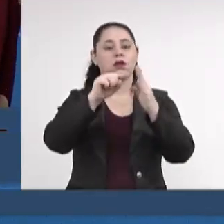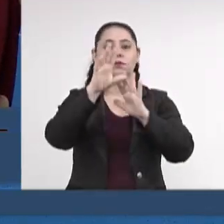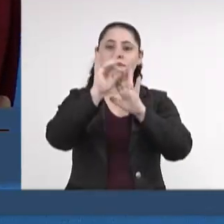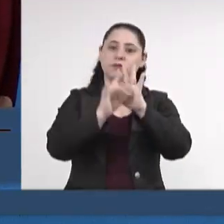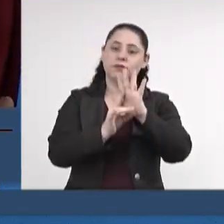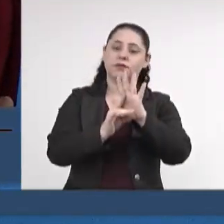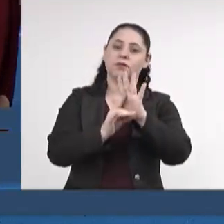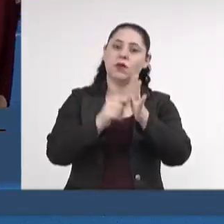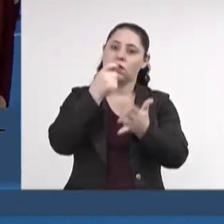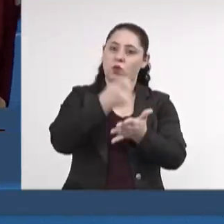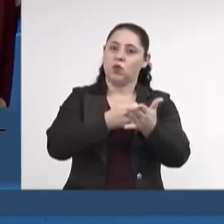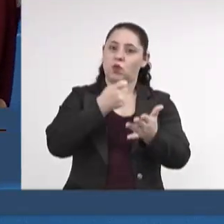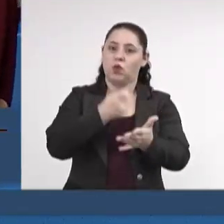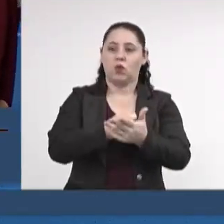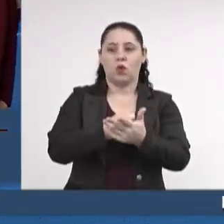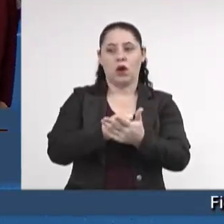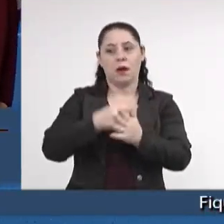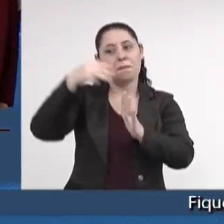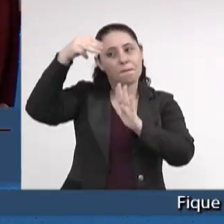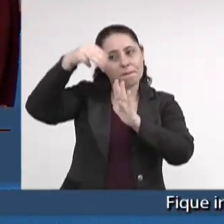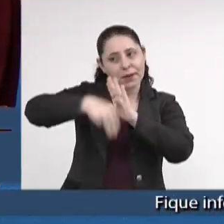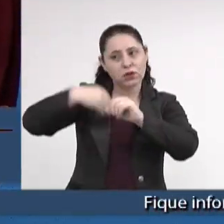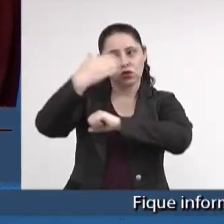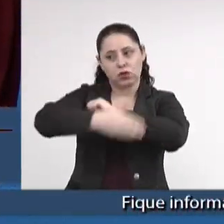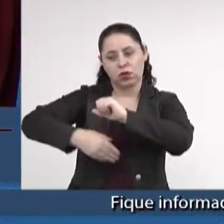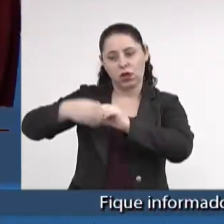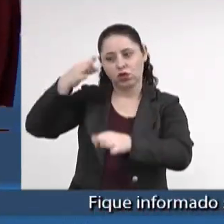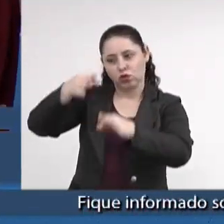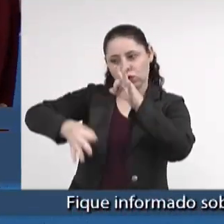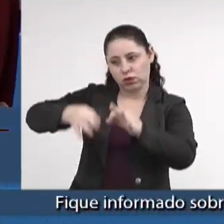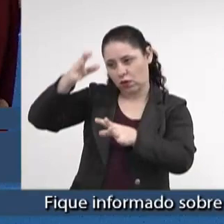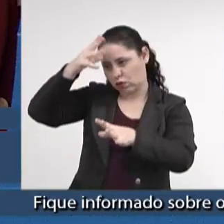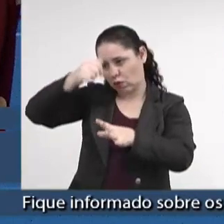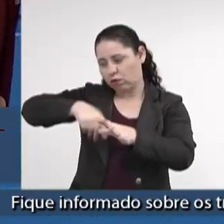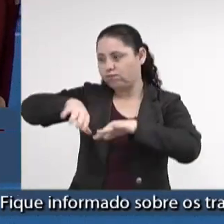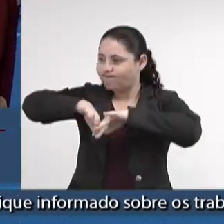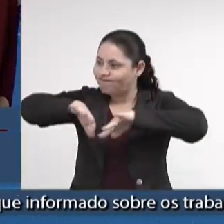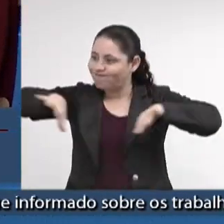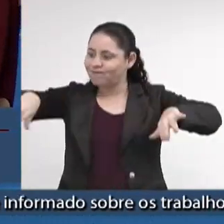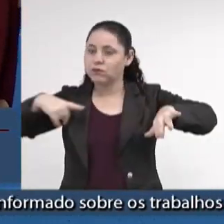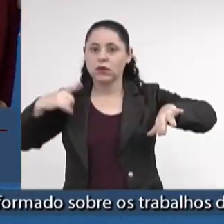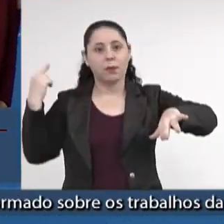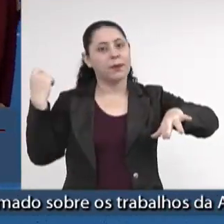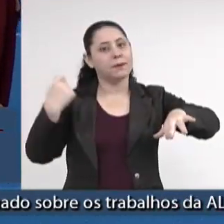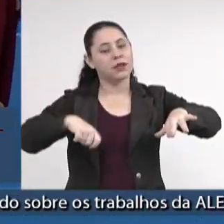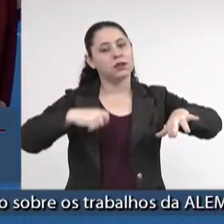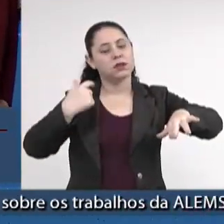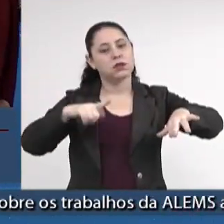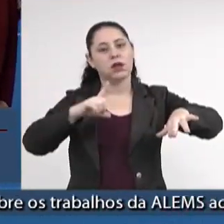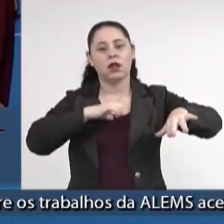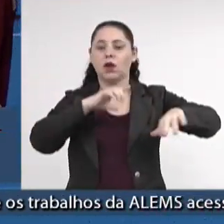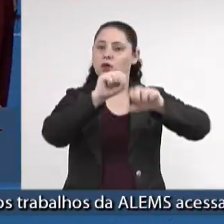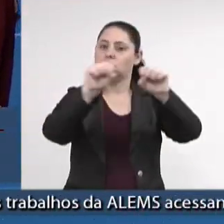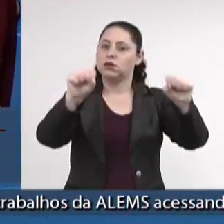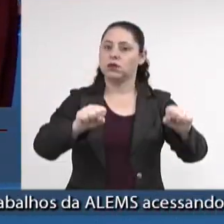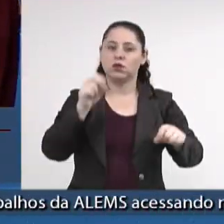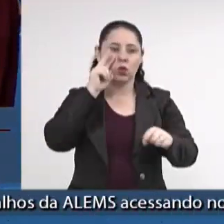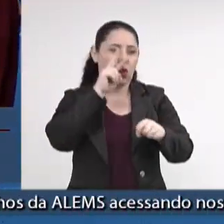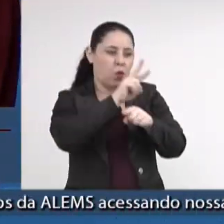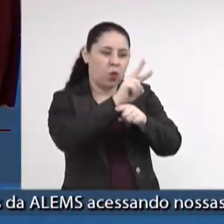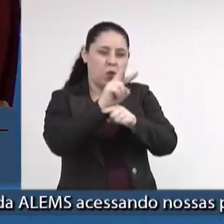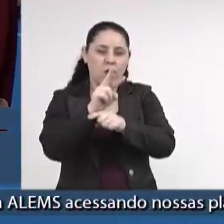A garantia do cumprimento da determinação judicial, tendo em vista a precisão do funcionamento do sistema de